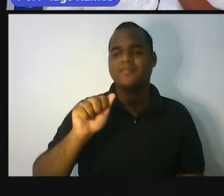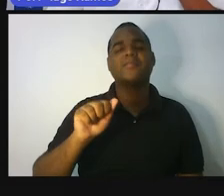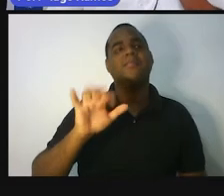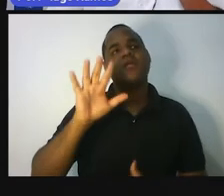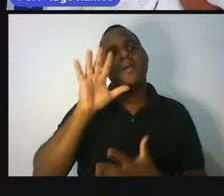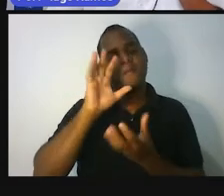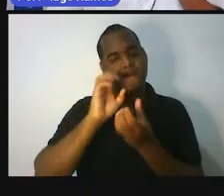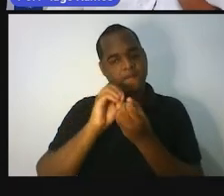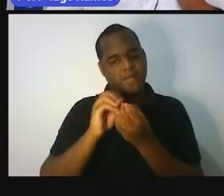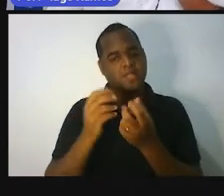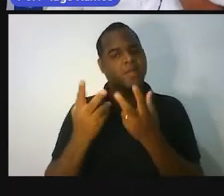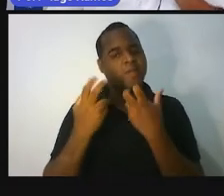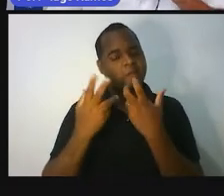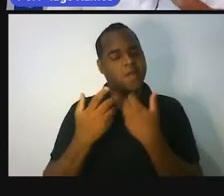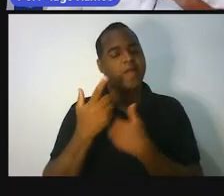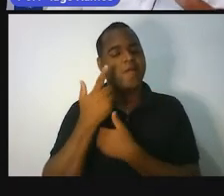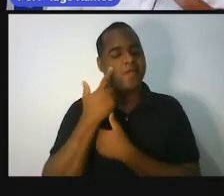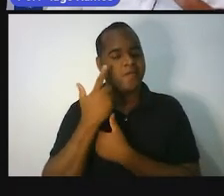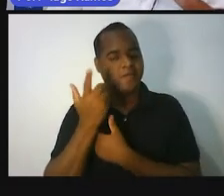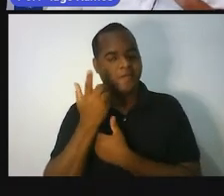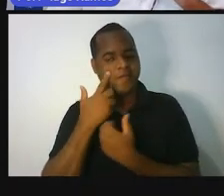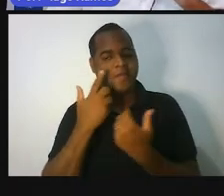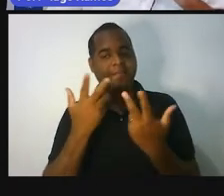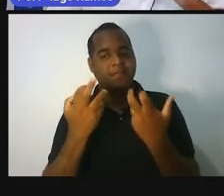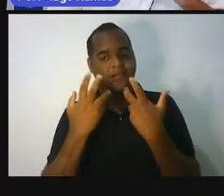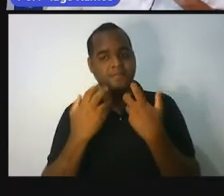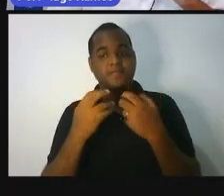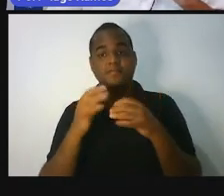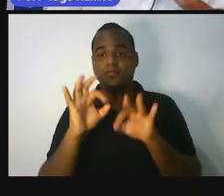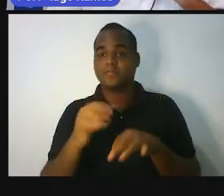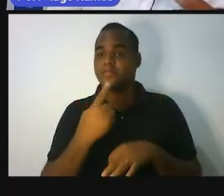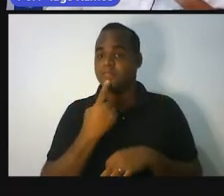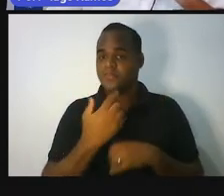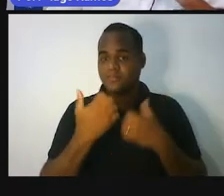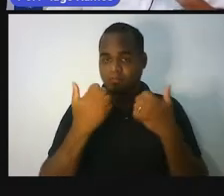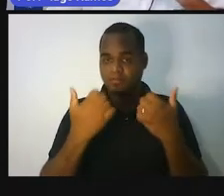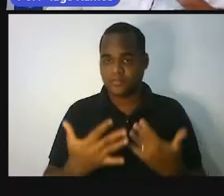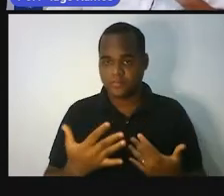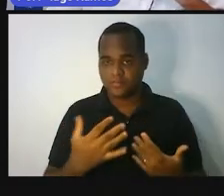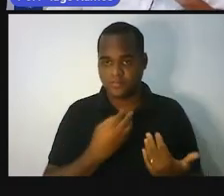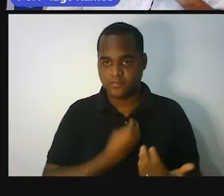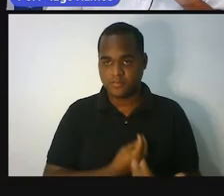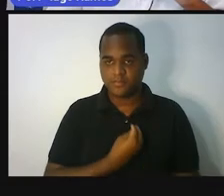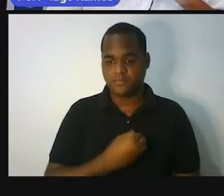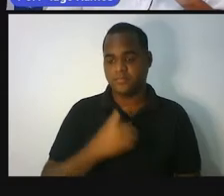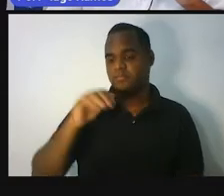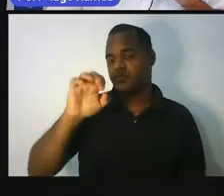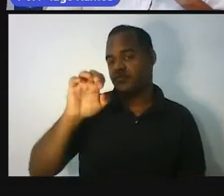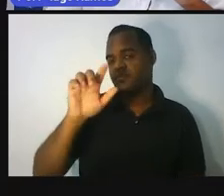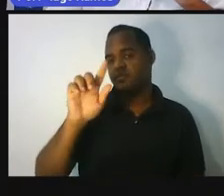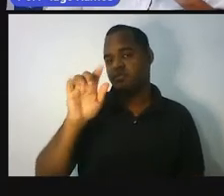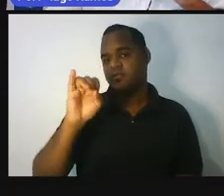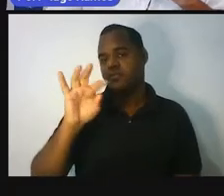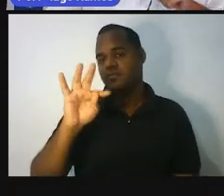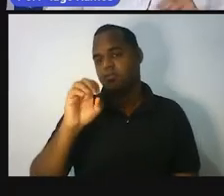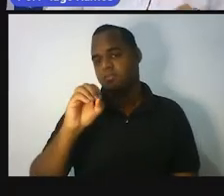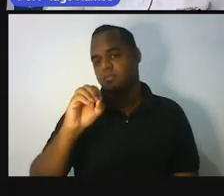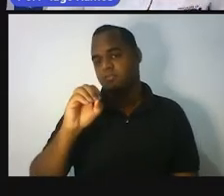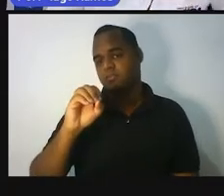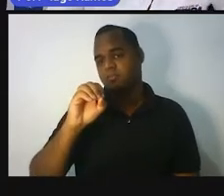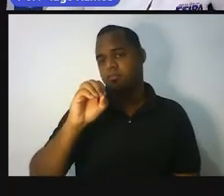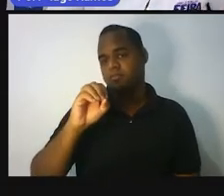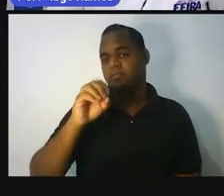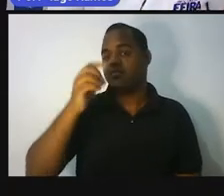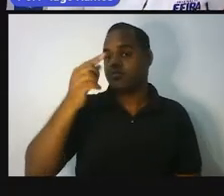estou pegando a visão. Então, deixa eu falar isso aqui, professor. Quer dizer, então, que no Egito aqui, esse